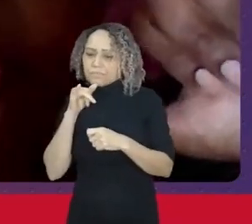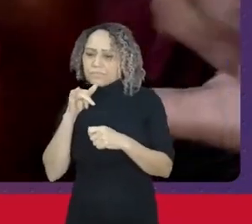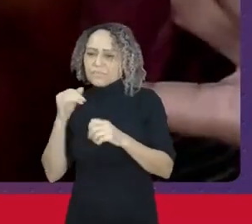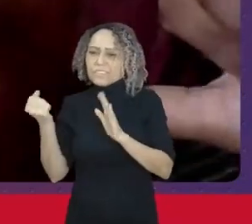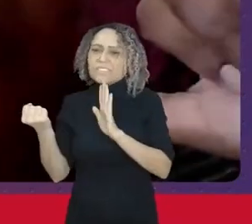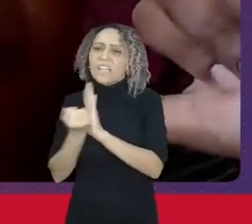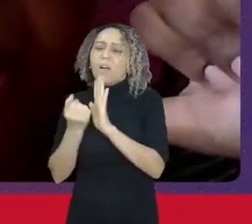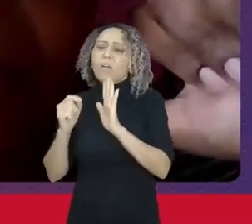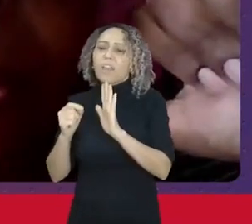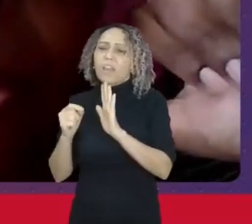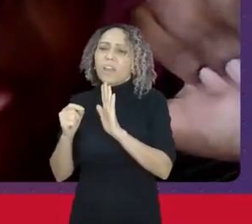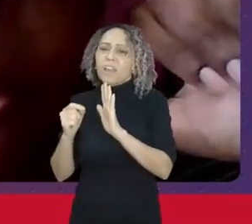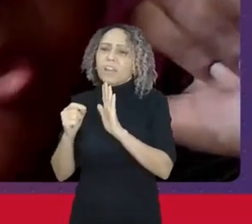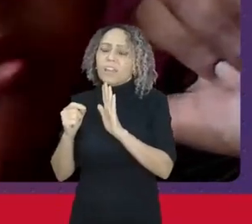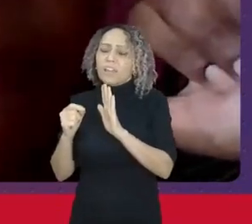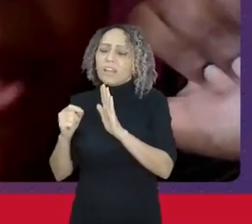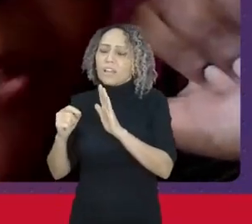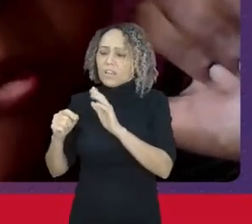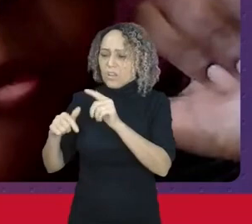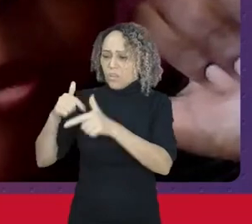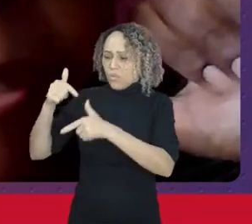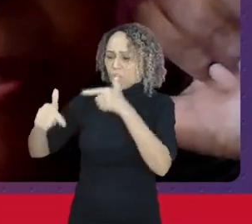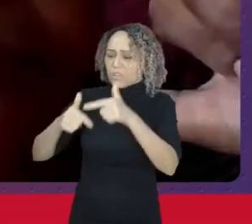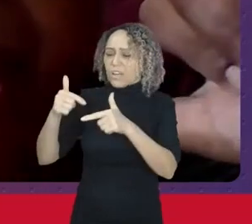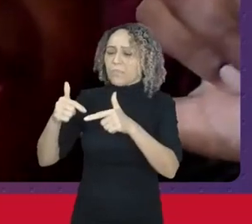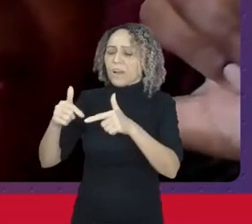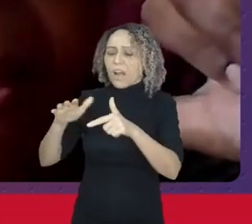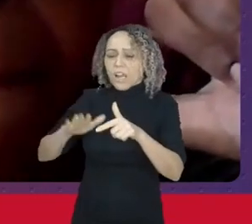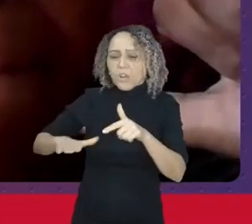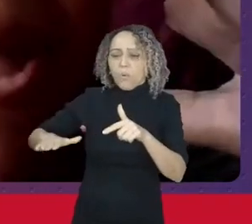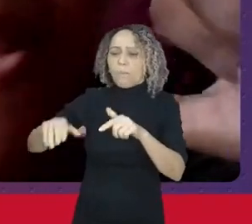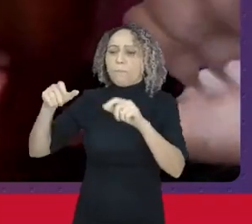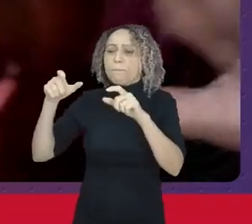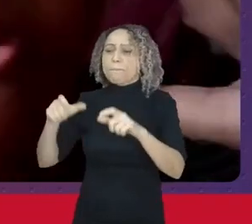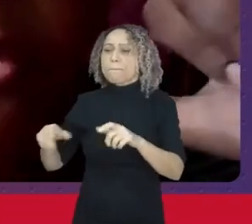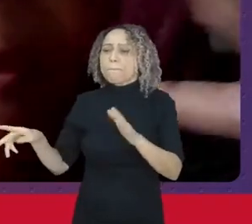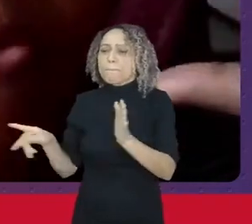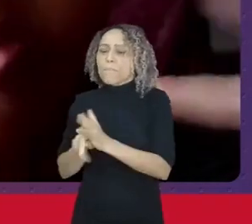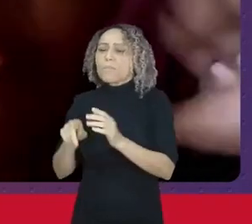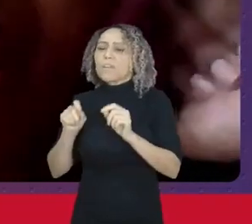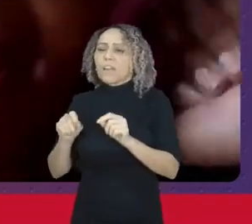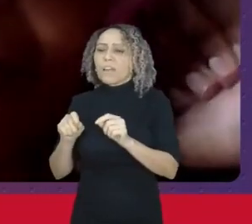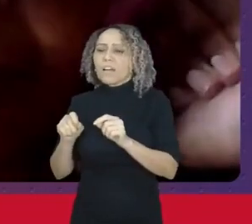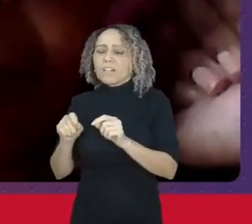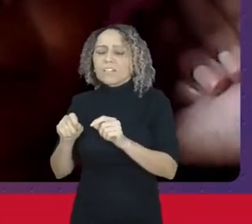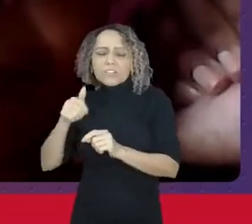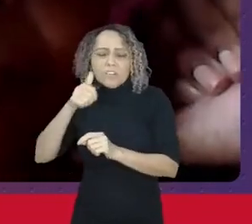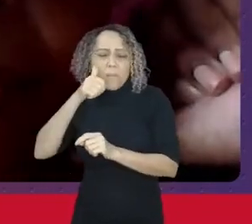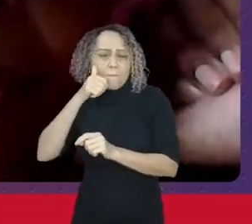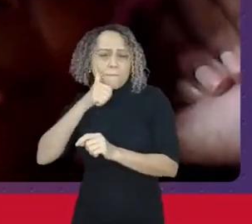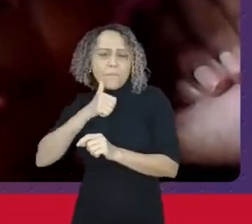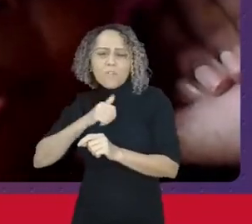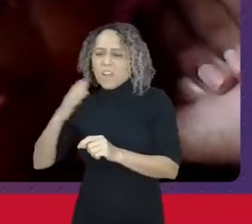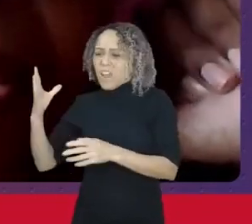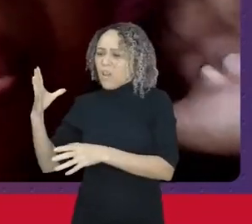no mundo do trabalho o espaço que tem maior número de mulheres